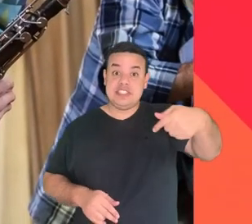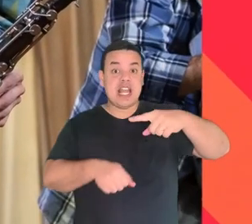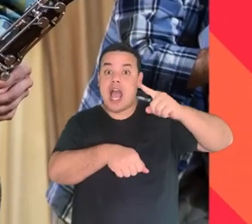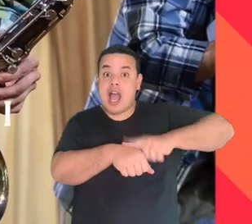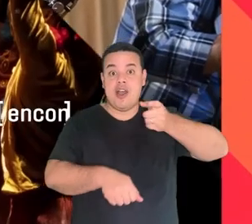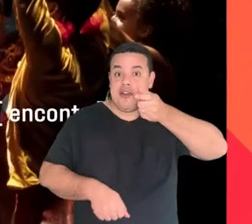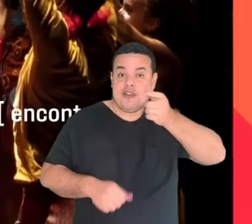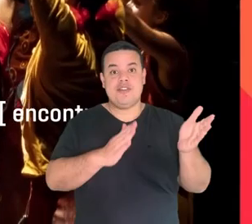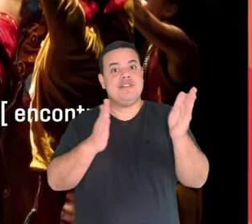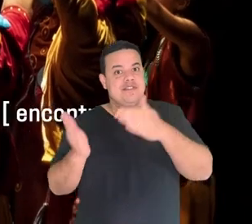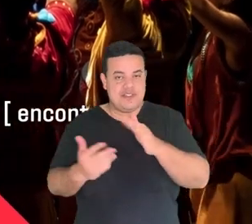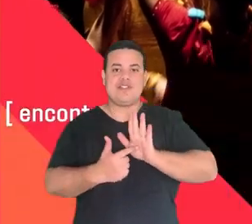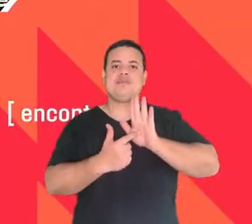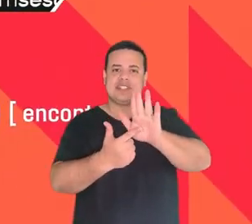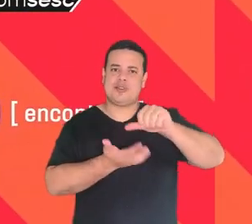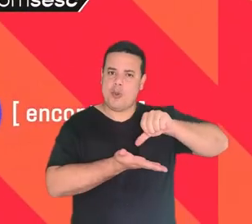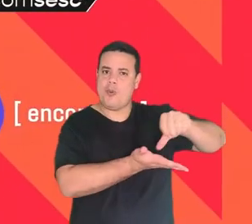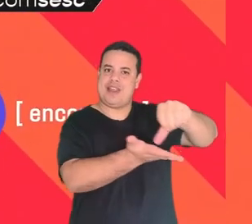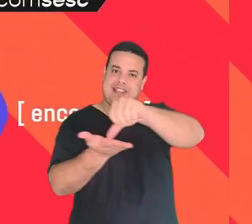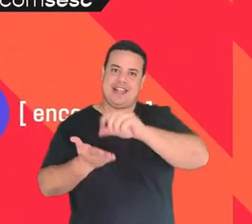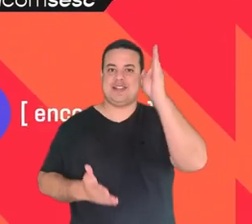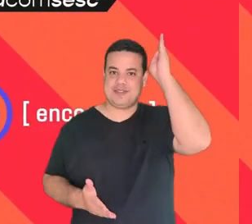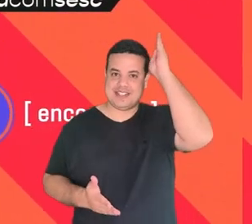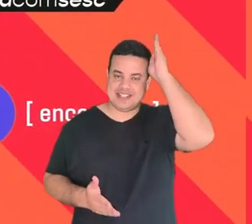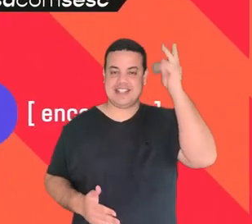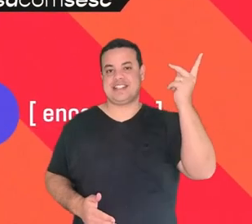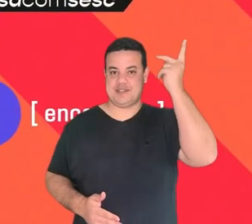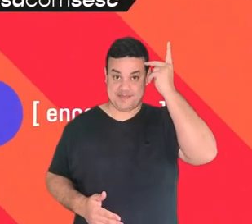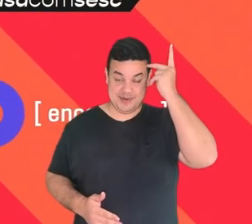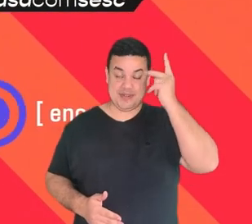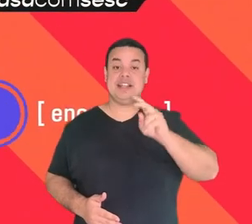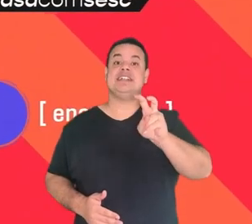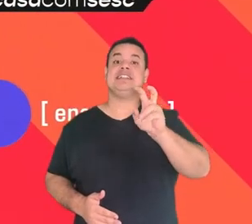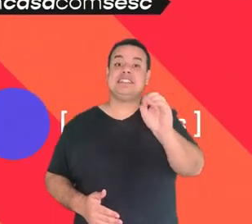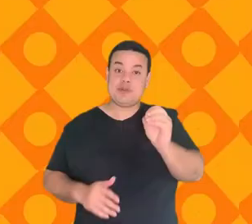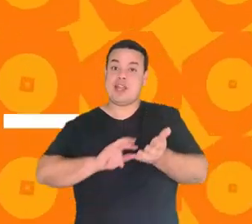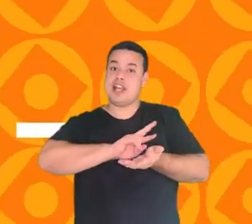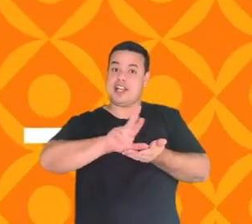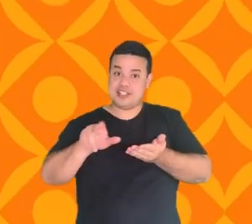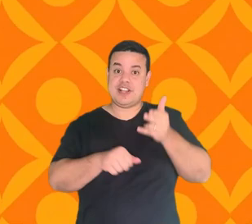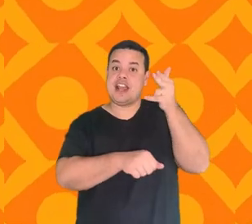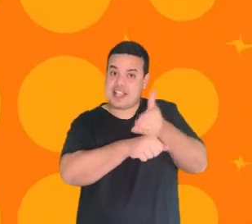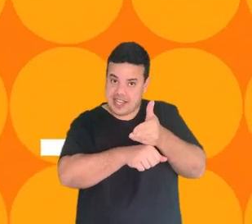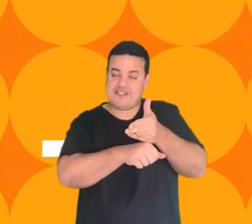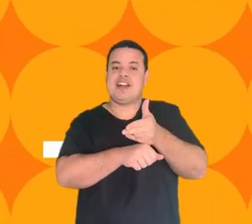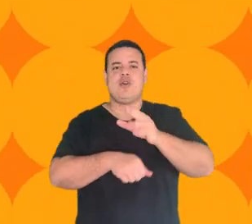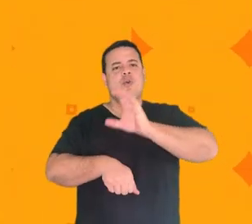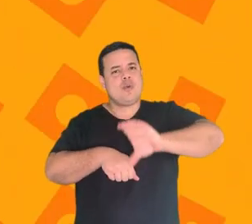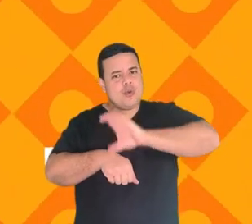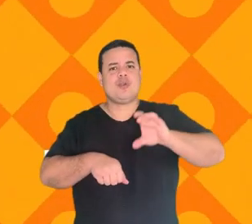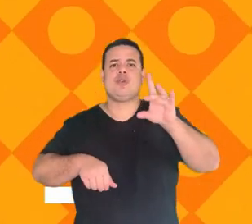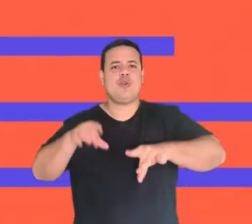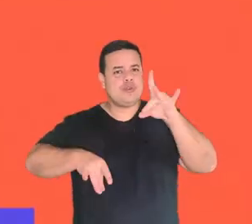27 atividades ao vivo, transmitidas dos palcos e redes das unidades do Sesc São Paulo. Mais de 50